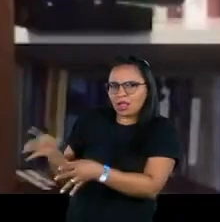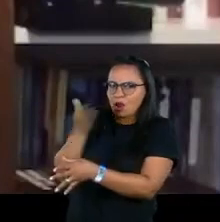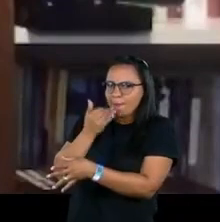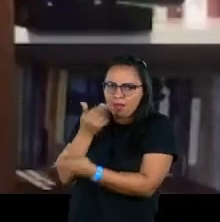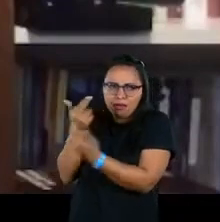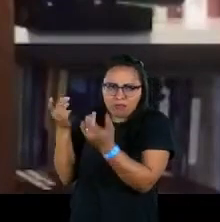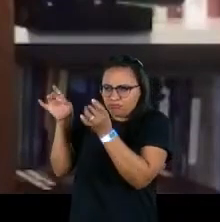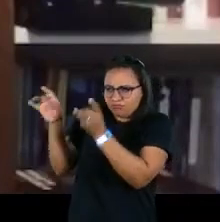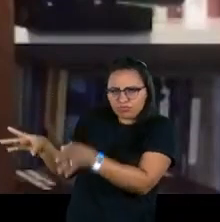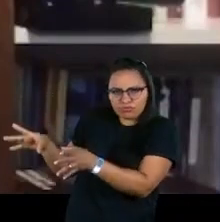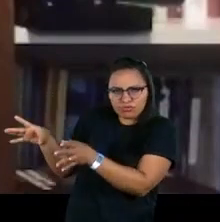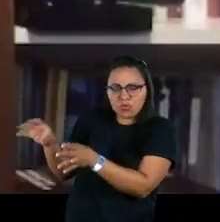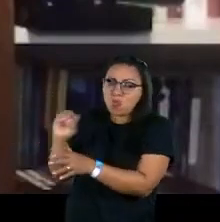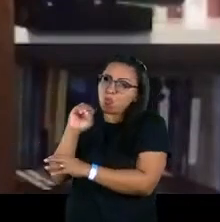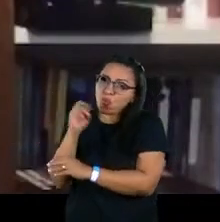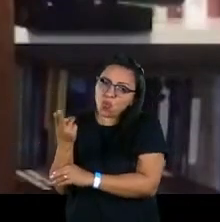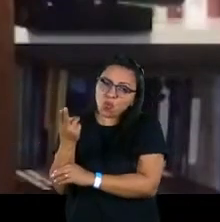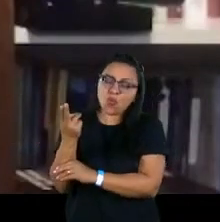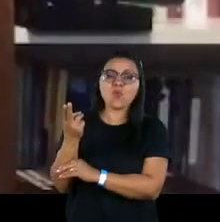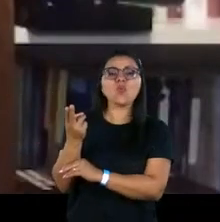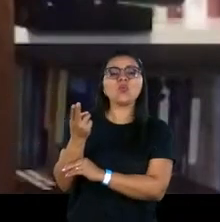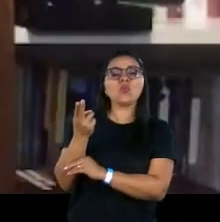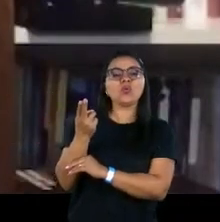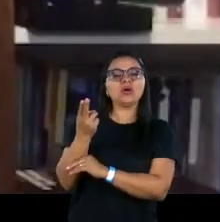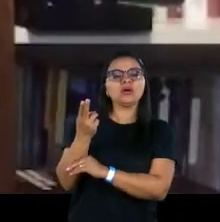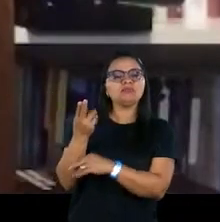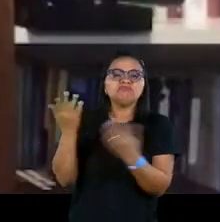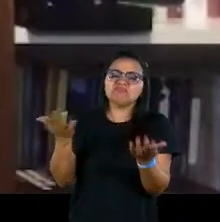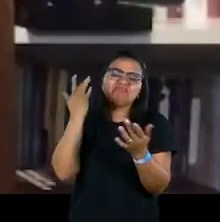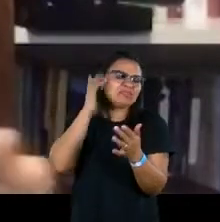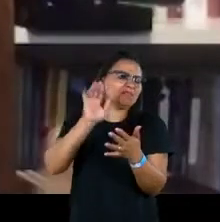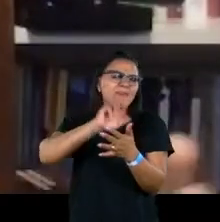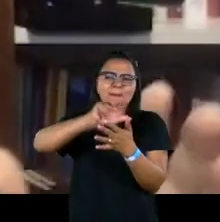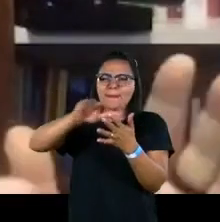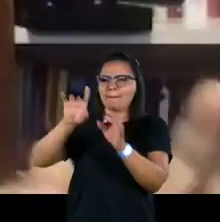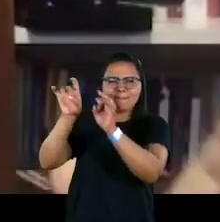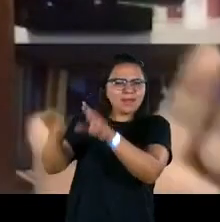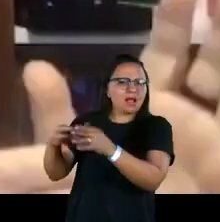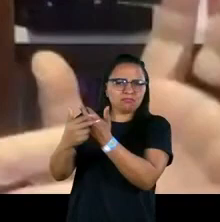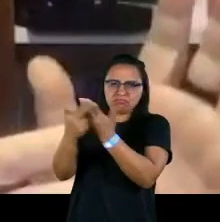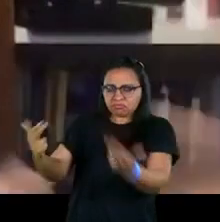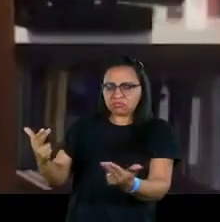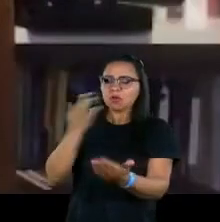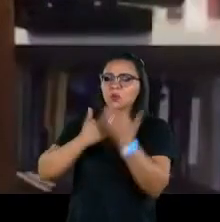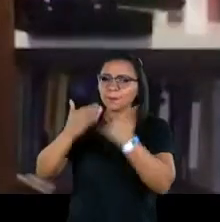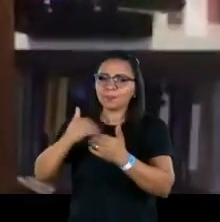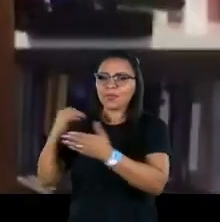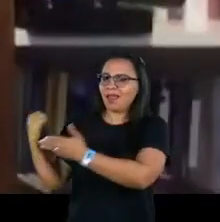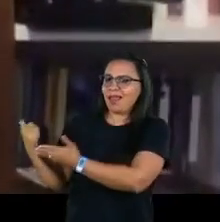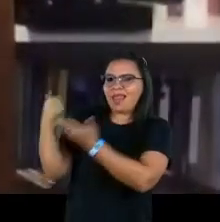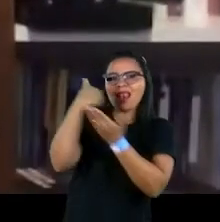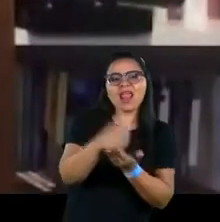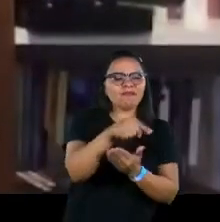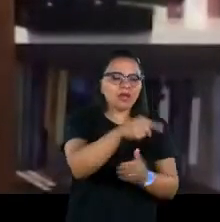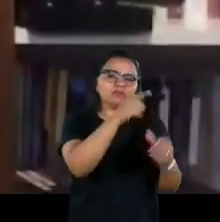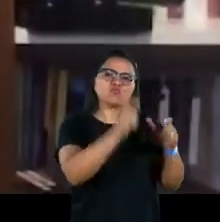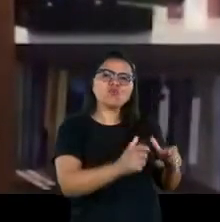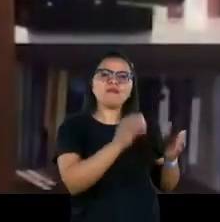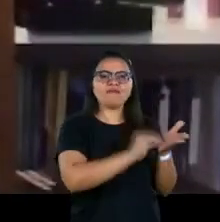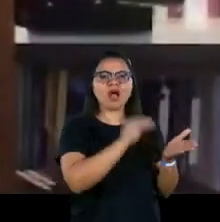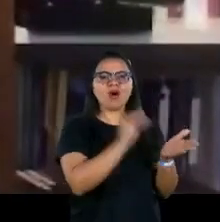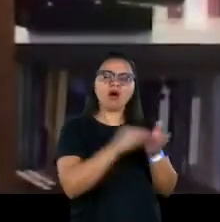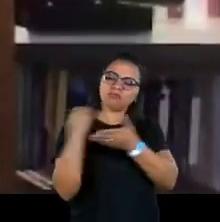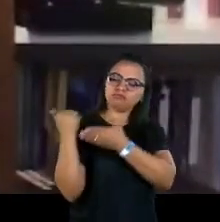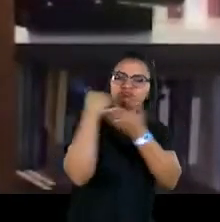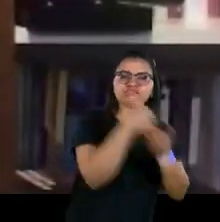por alguma razão, ou as razões de sobra são variadíssimas, e levar para onde estava faltando.